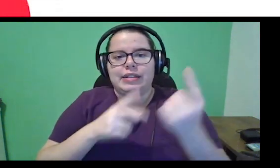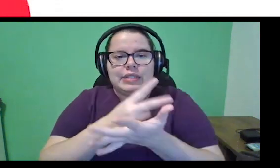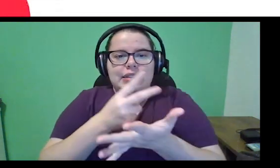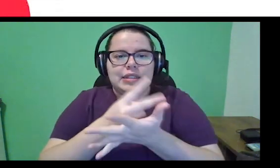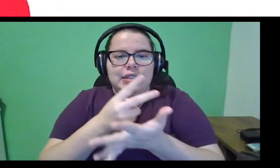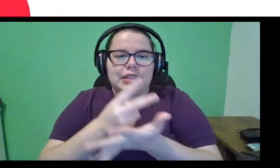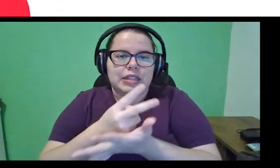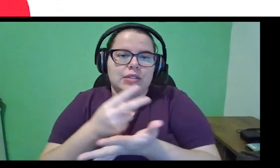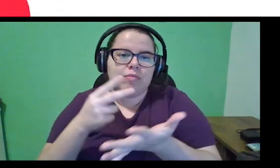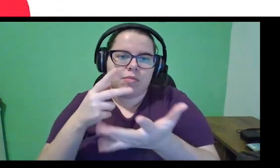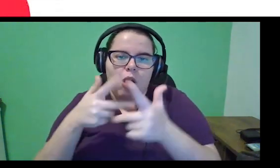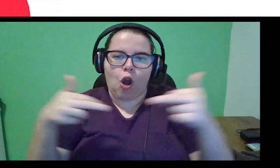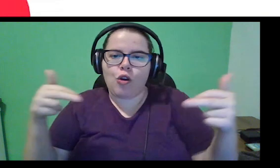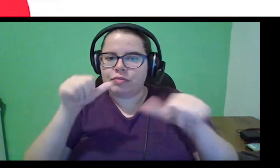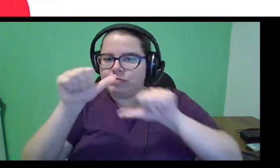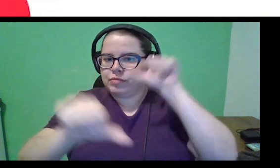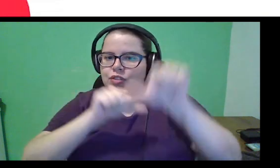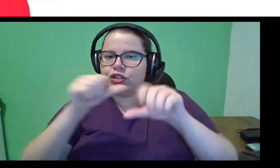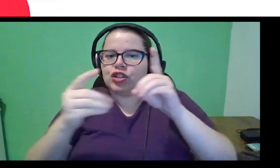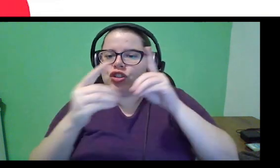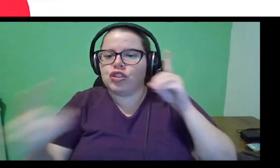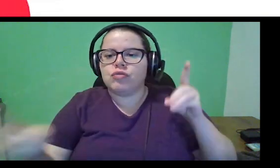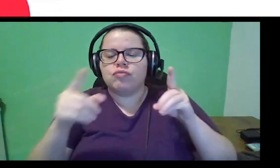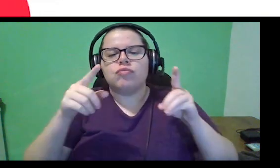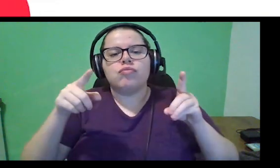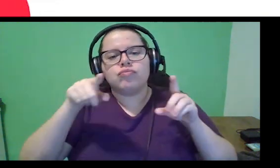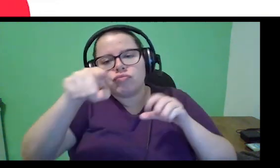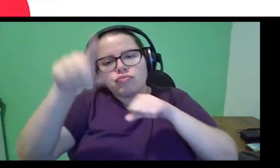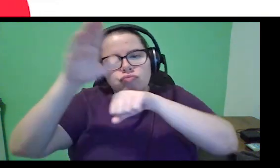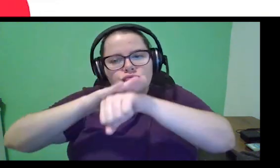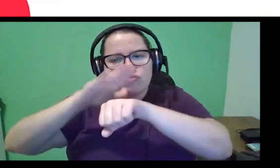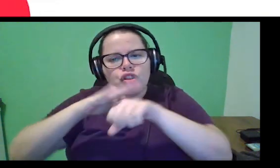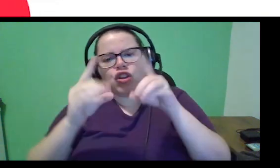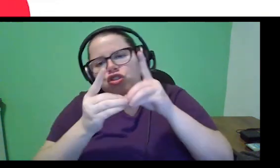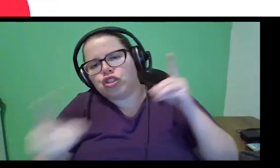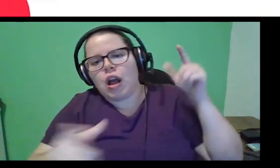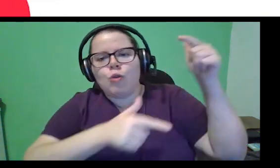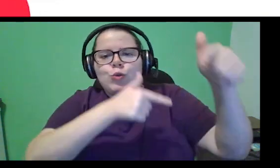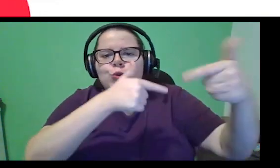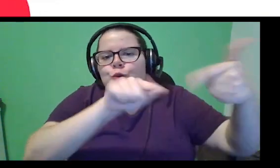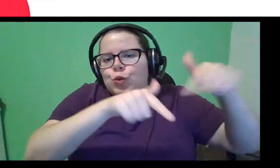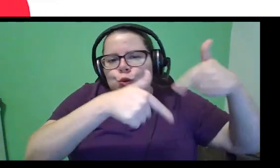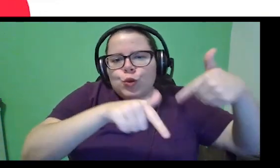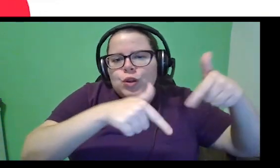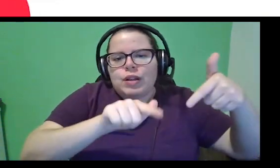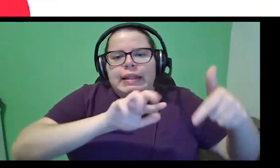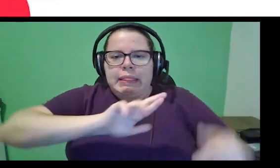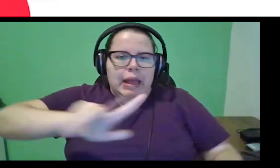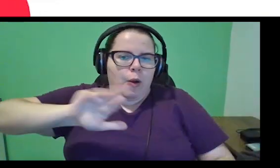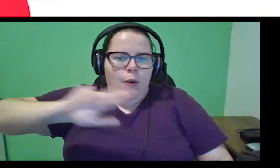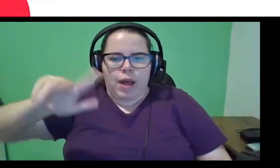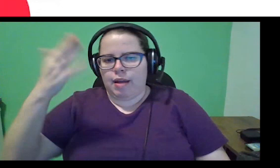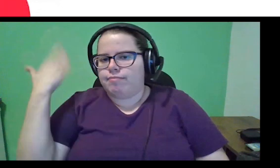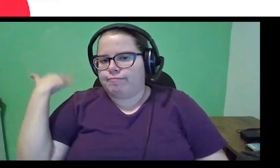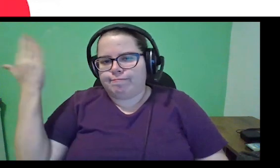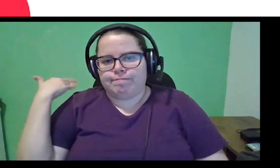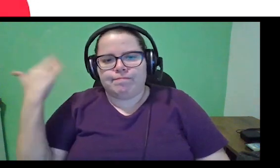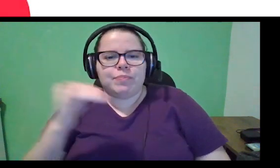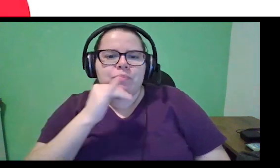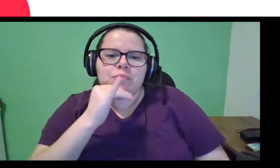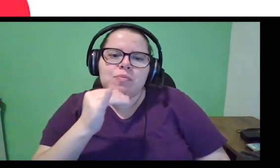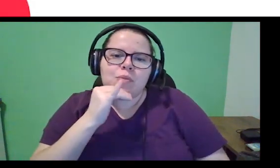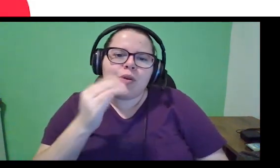uma definição de transformação digital é você tornar digital um serviço que até então não era no caso, né, como